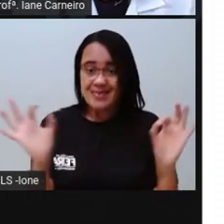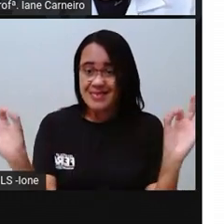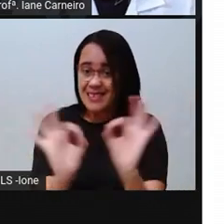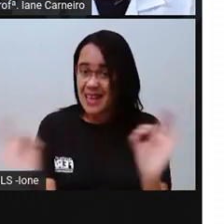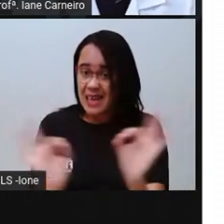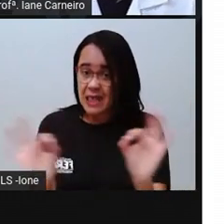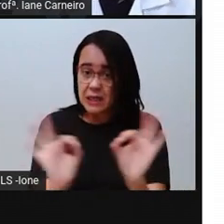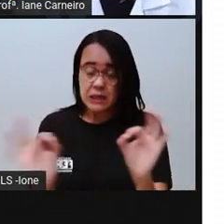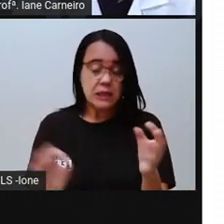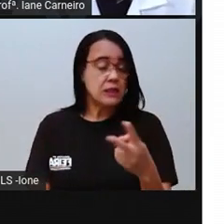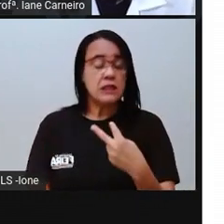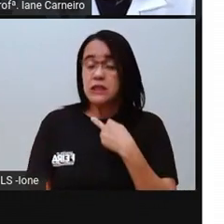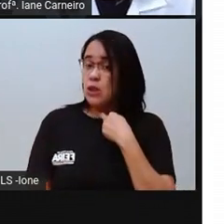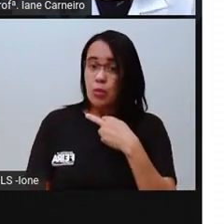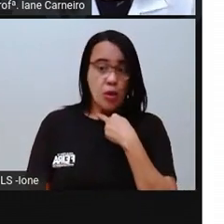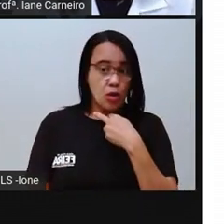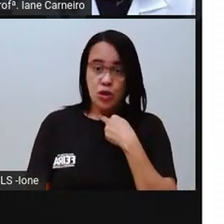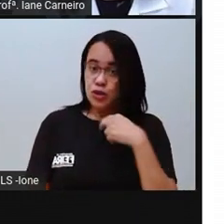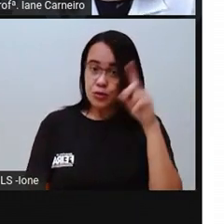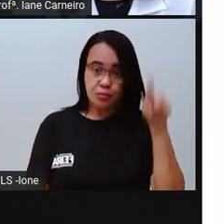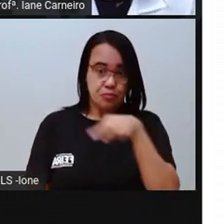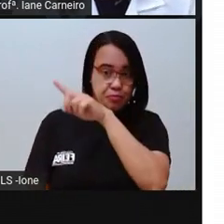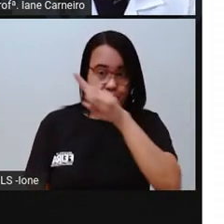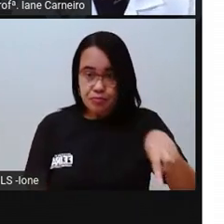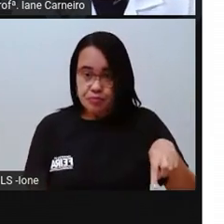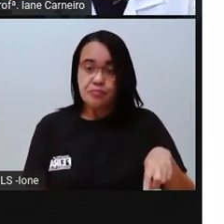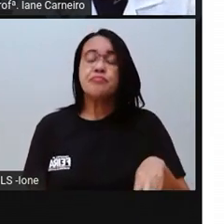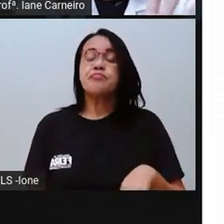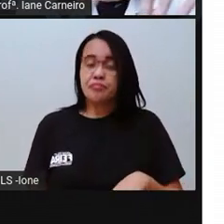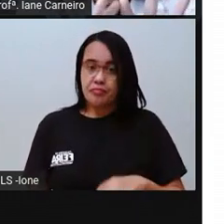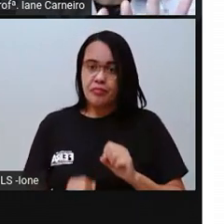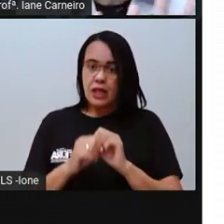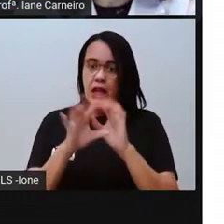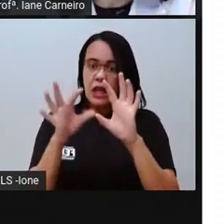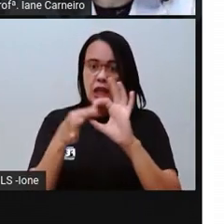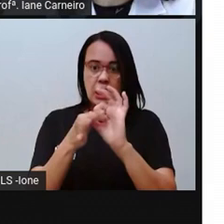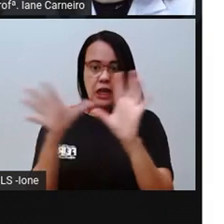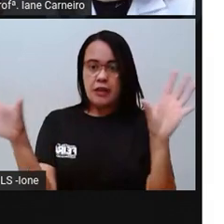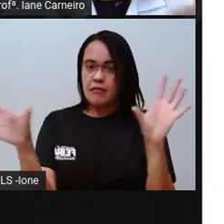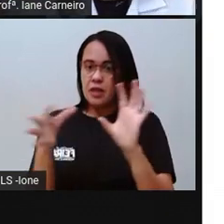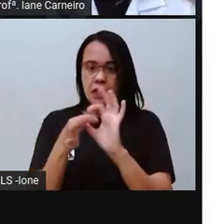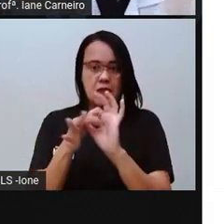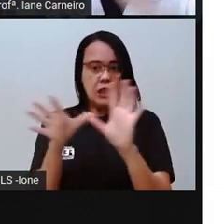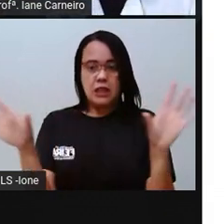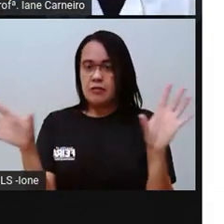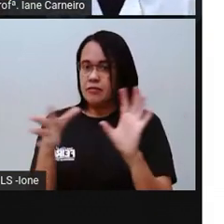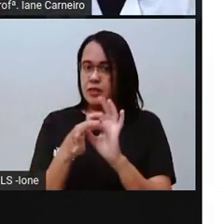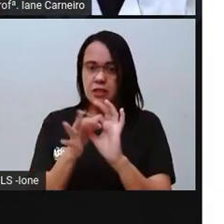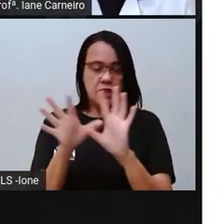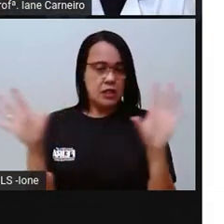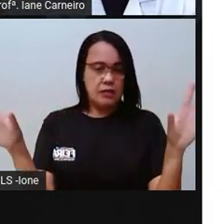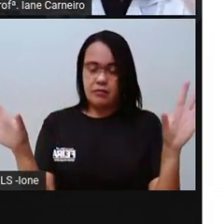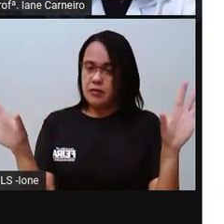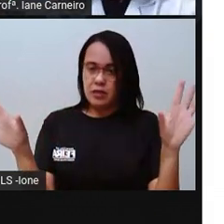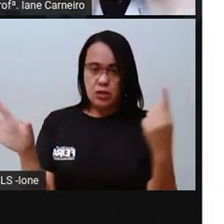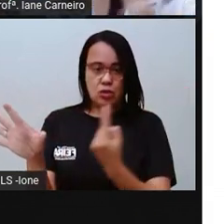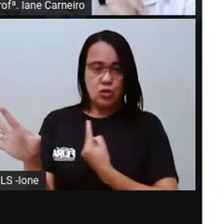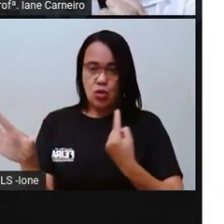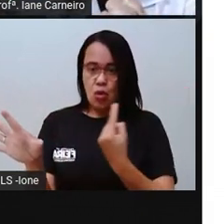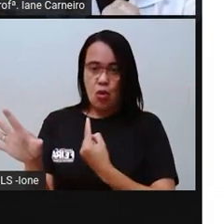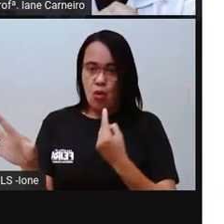botijão. Ele não é recomendado fazer isso. Ele tem que ficar, ó, sem nenhum contato. Fica livre, sozinho lá,